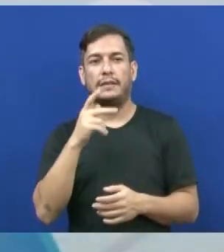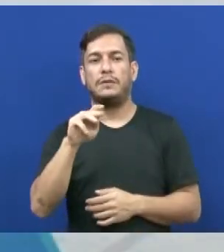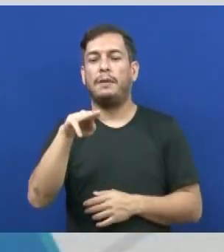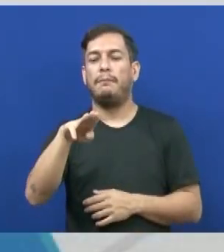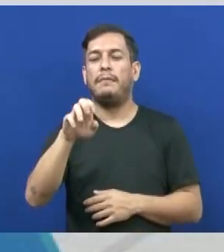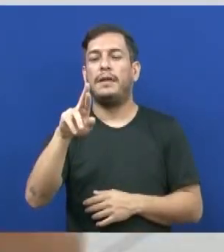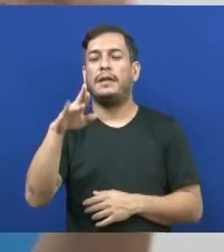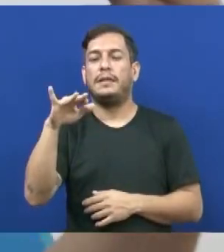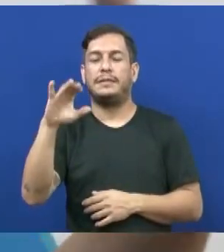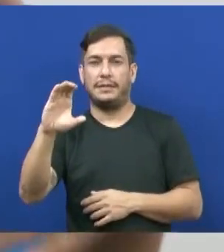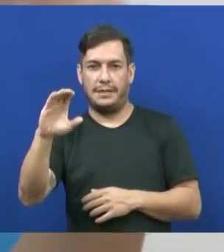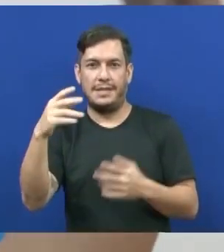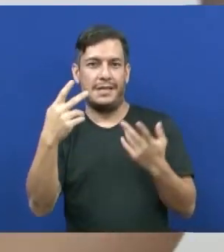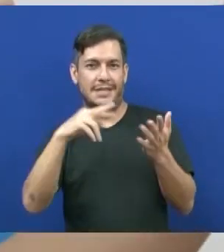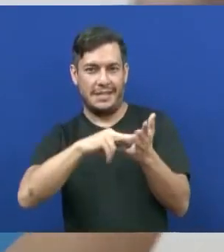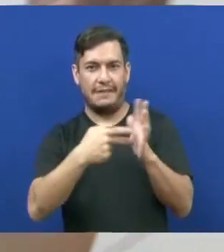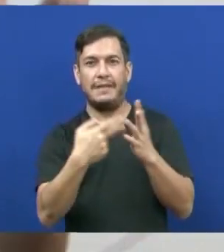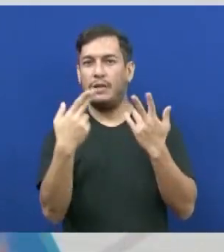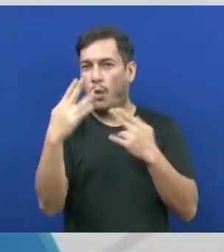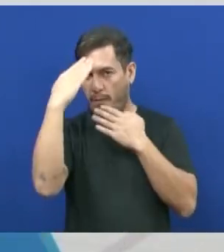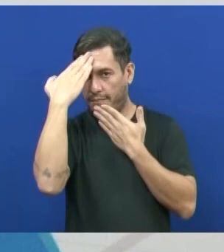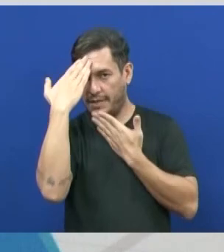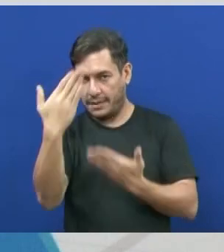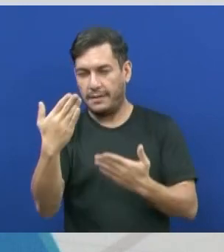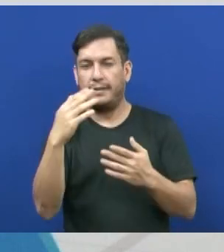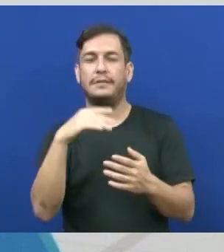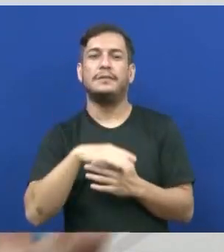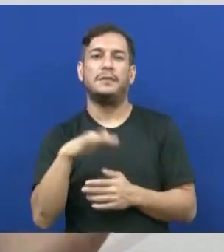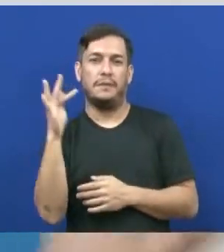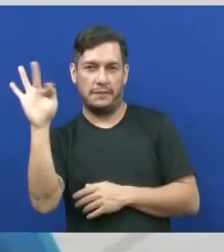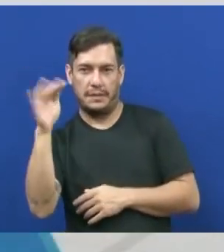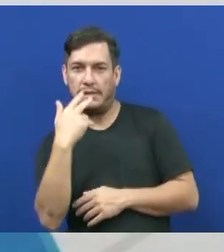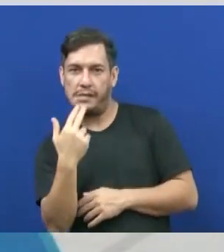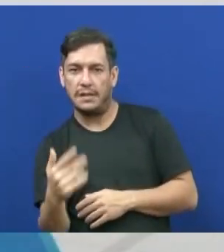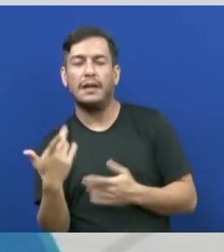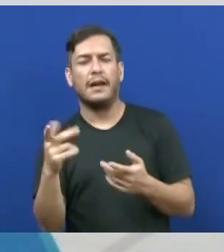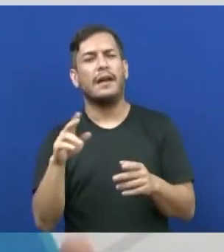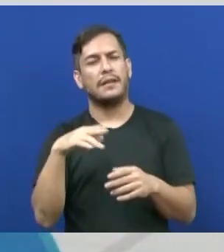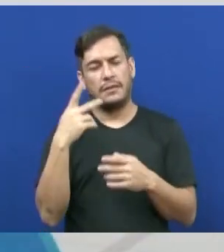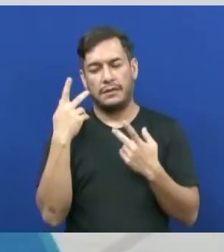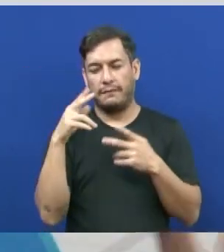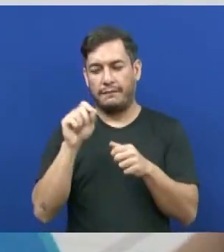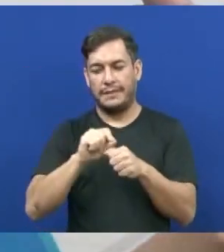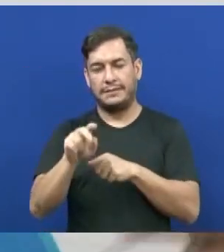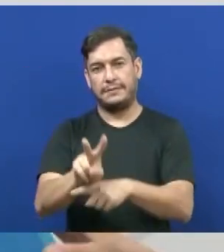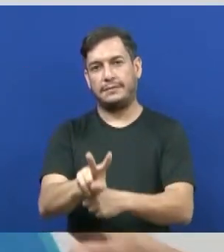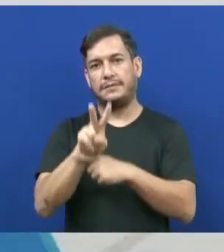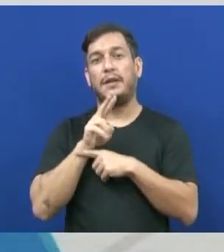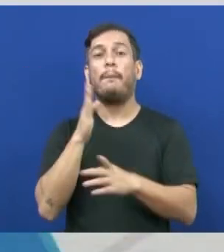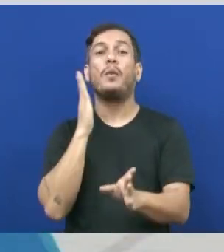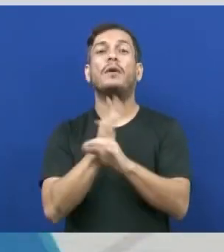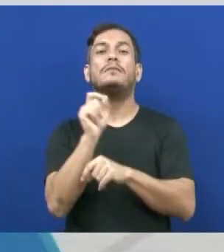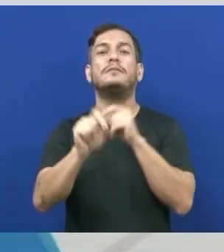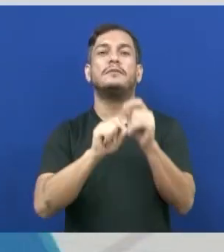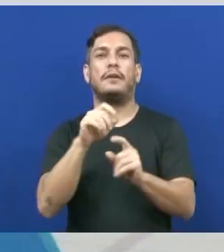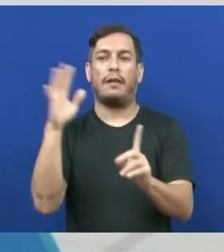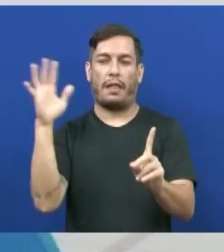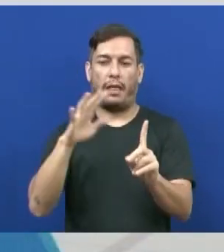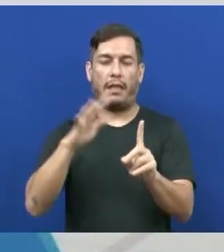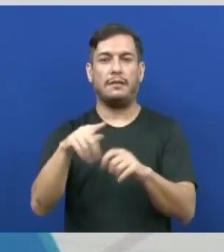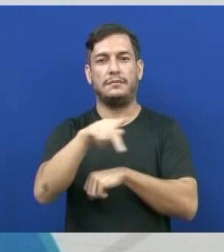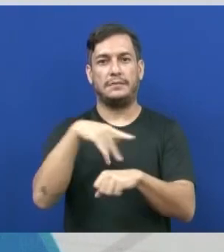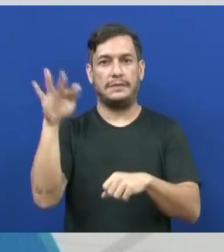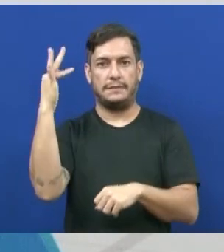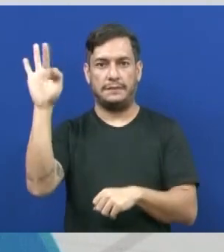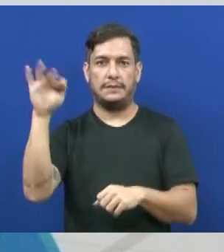francês. Então, era normal fazer esses empréstimos linguísticos da língua francesa, por causa da influência que a França tinha,